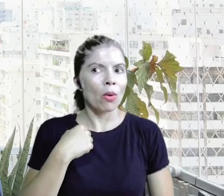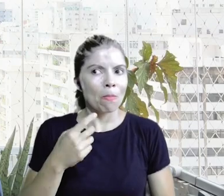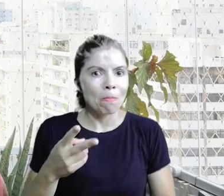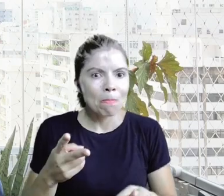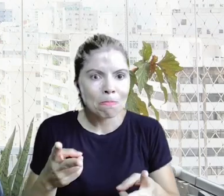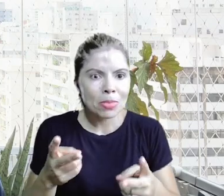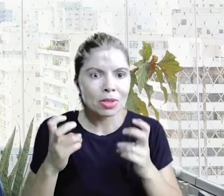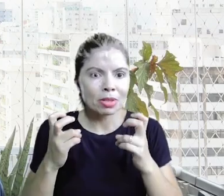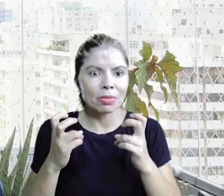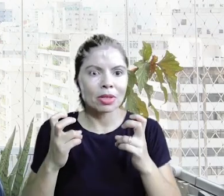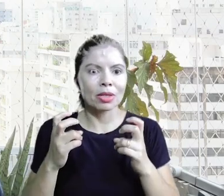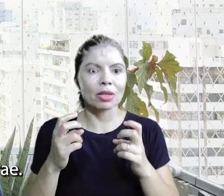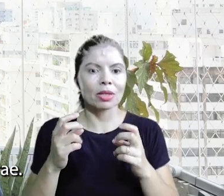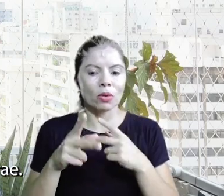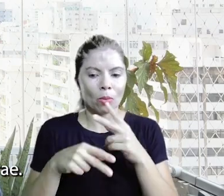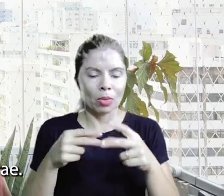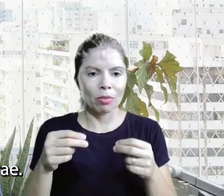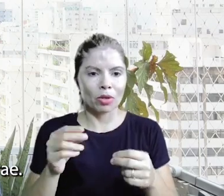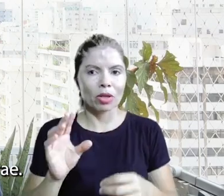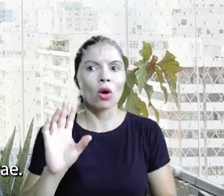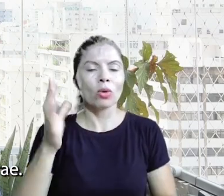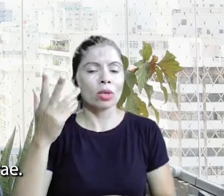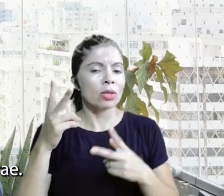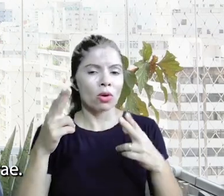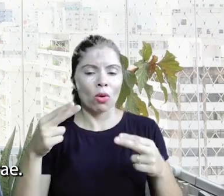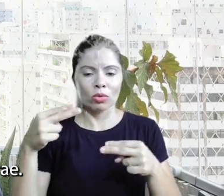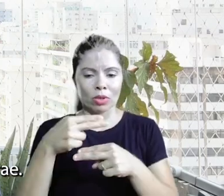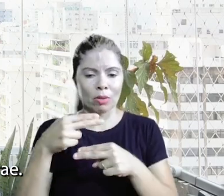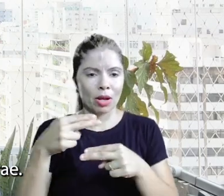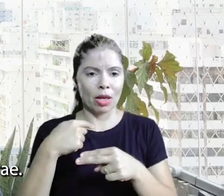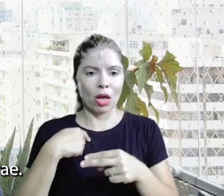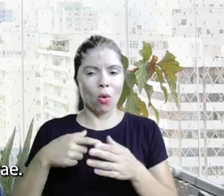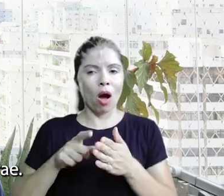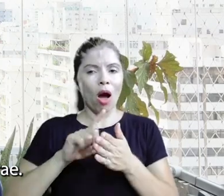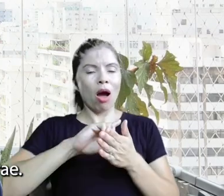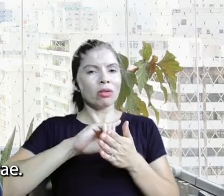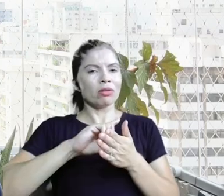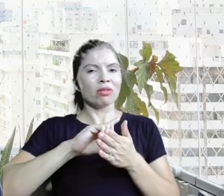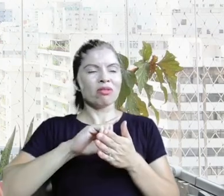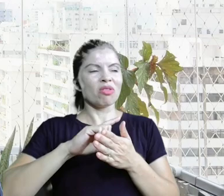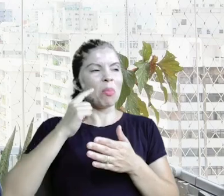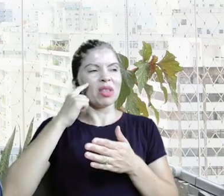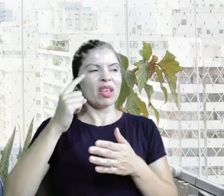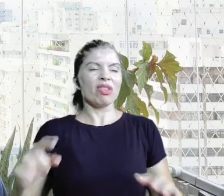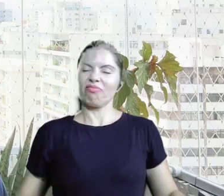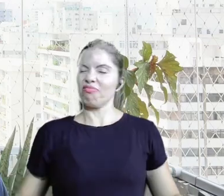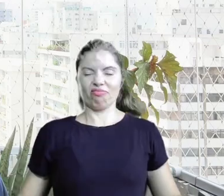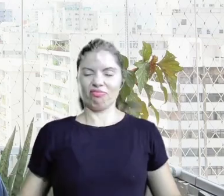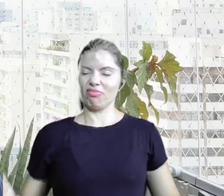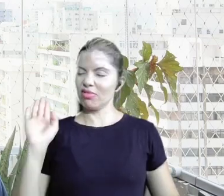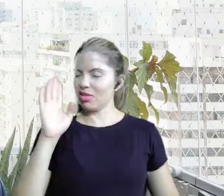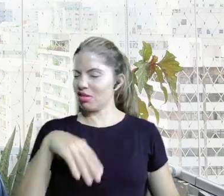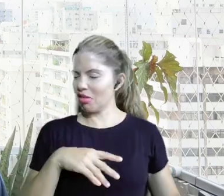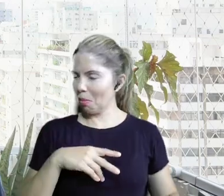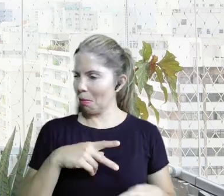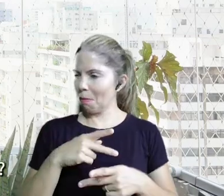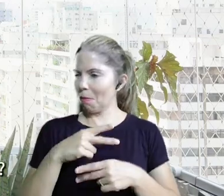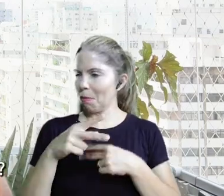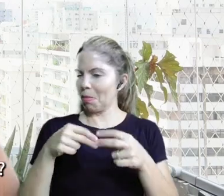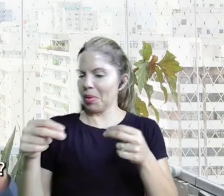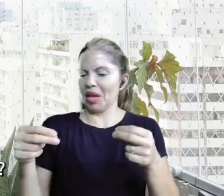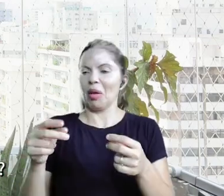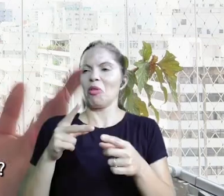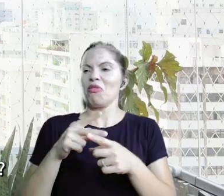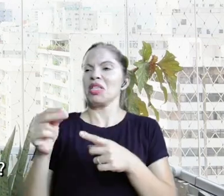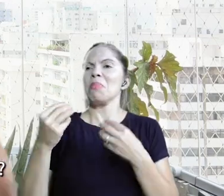o que eu vi com o prêmio que acontece também no prêmio Sebrae eu antes não valorizava esse tipo de coisa eu falava assim gente